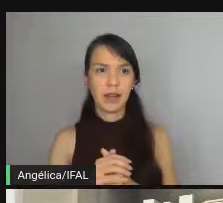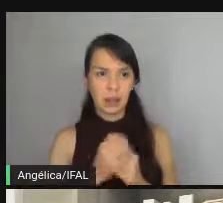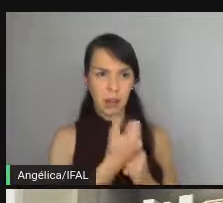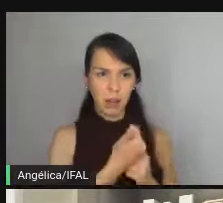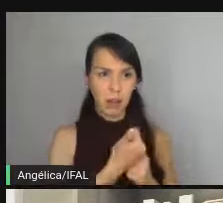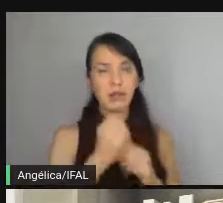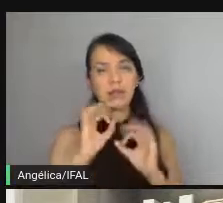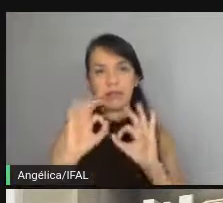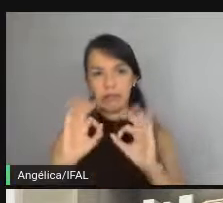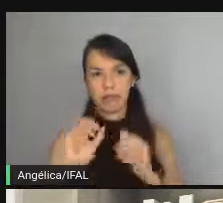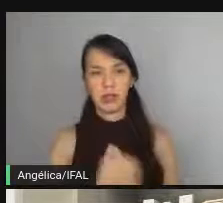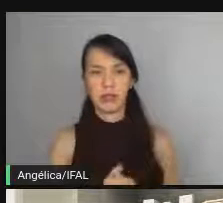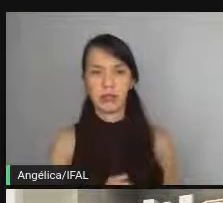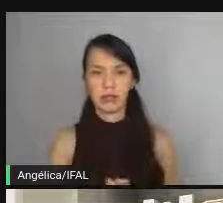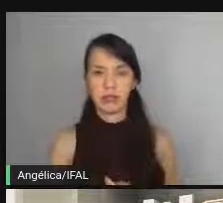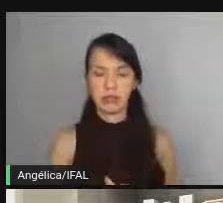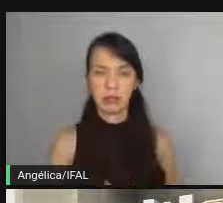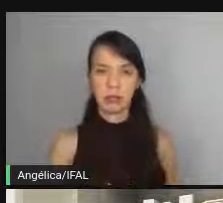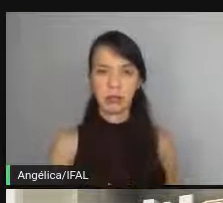assim? Beleza.